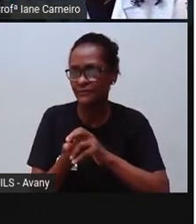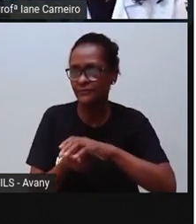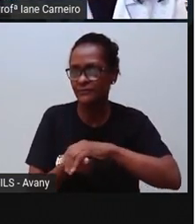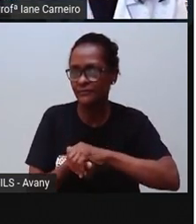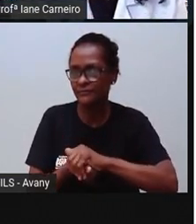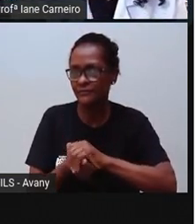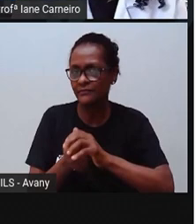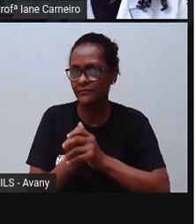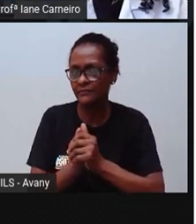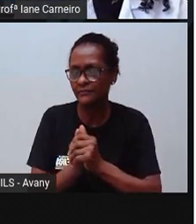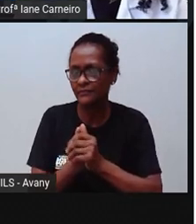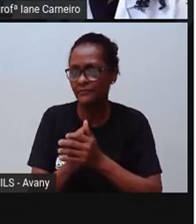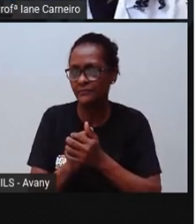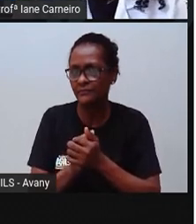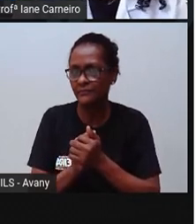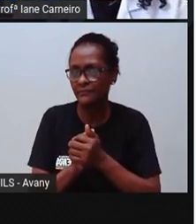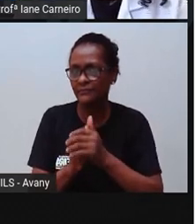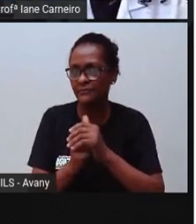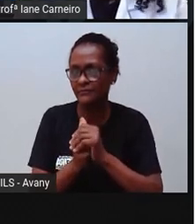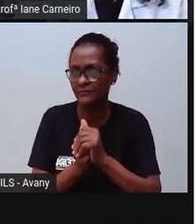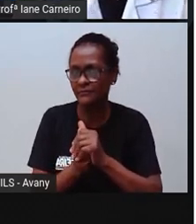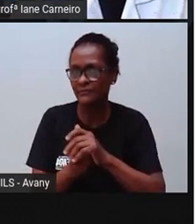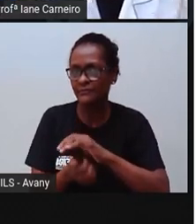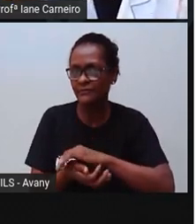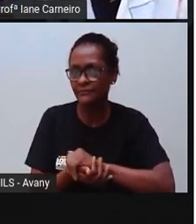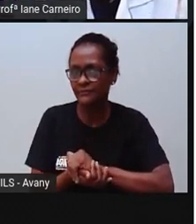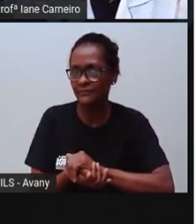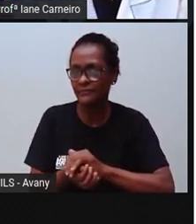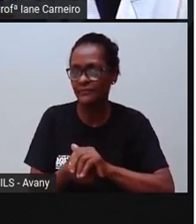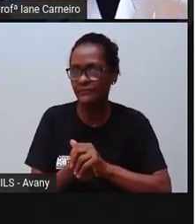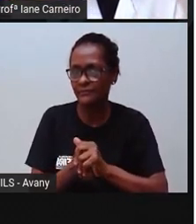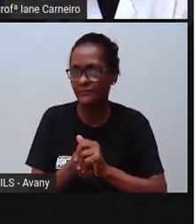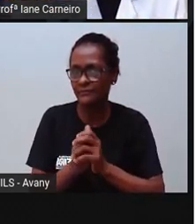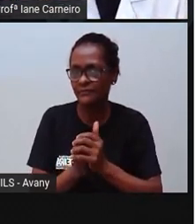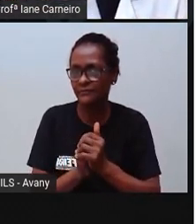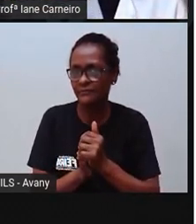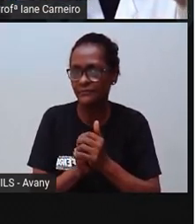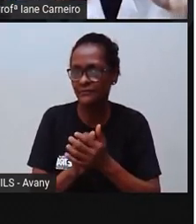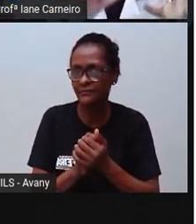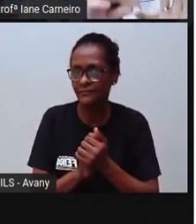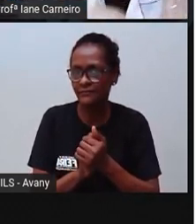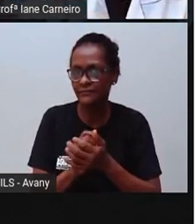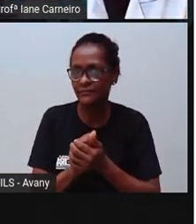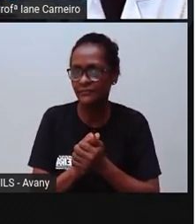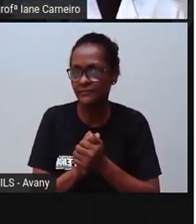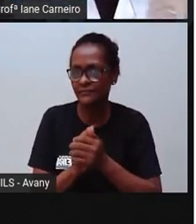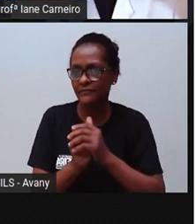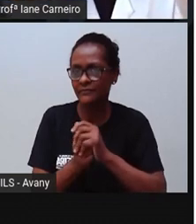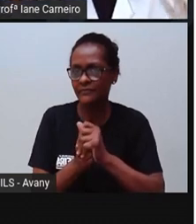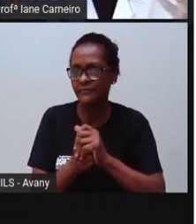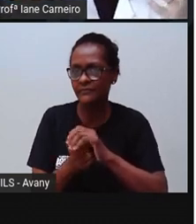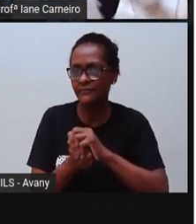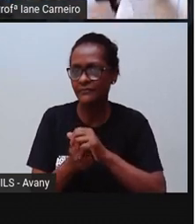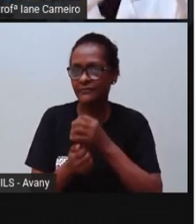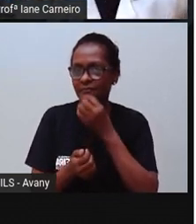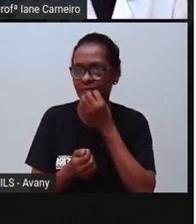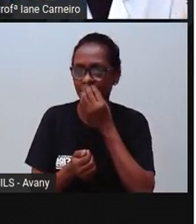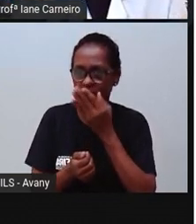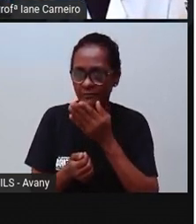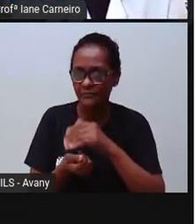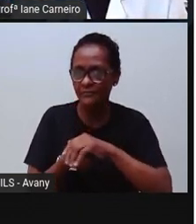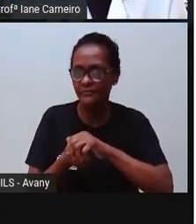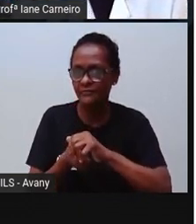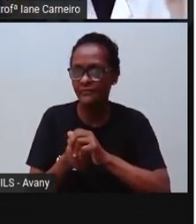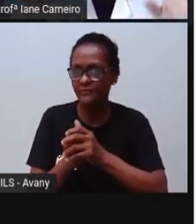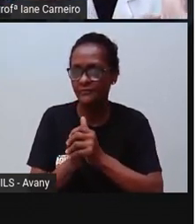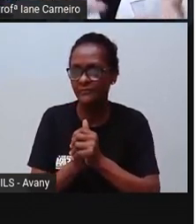né? Por isso que a Pró colocou aqui essa massinha de pão, né? Massinha de pizza. Você pode brincar com massinha de modelar. E aí, se você não tiver a massinha